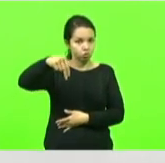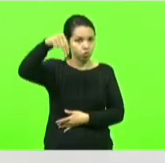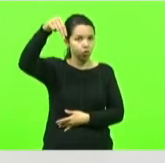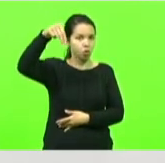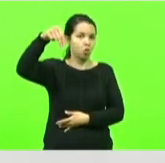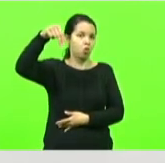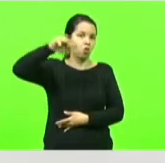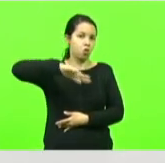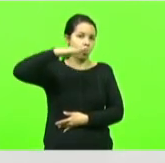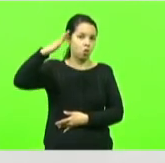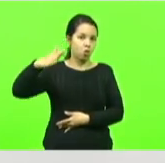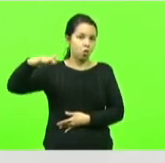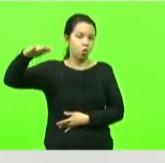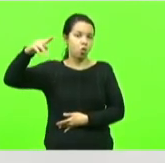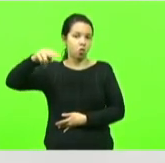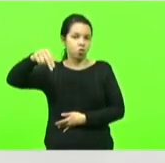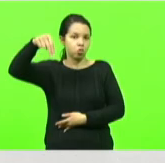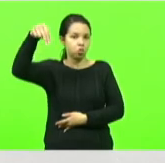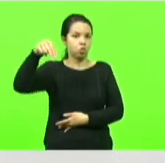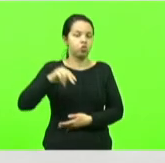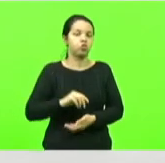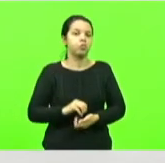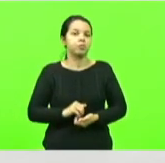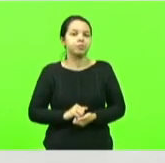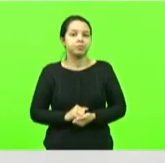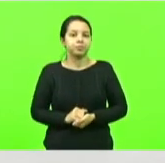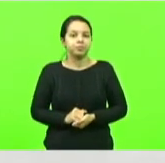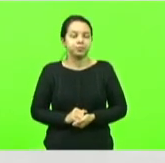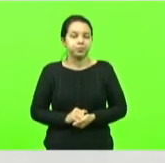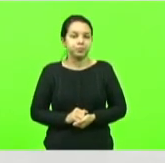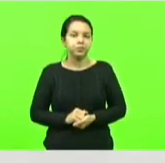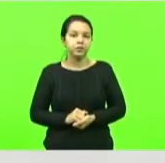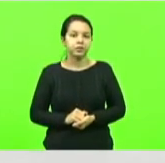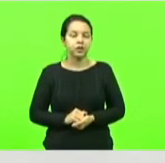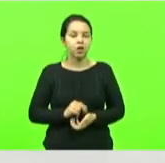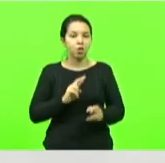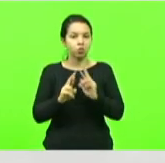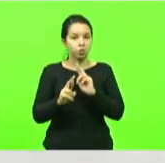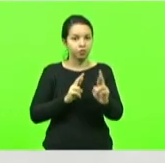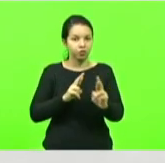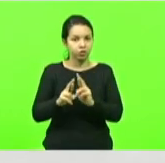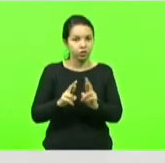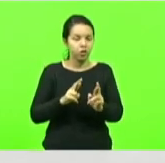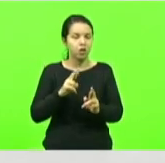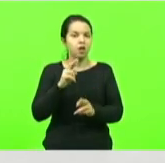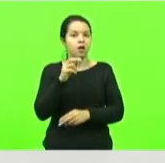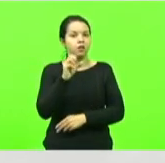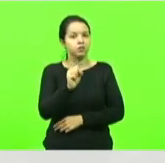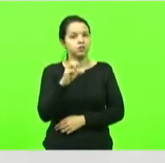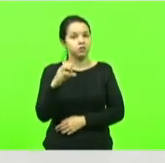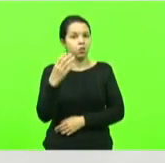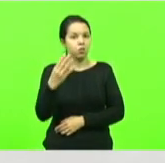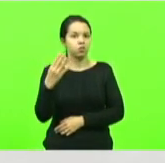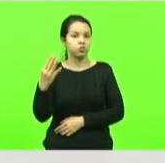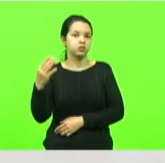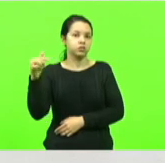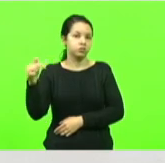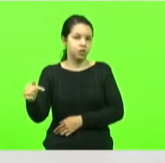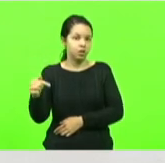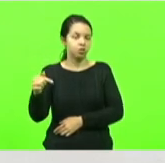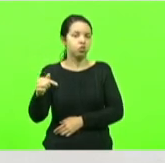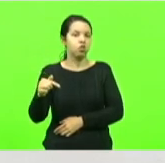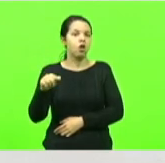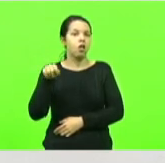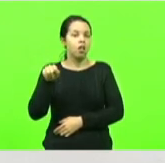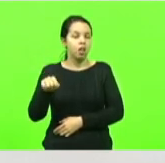começando lá pela nossa rodovia a SC 477 que faz a ligação de Canoinhas passando